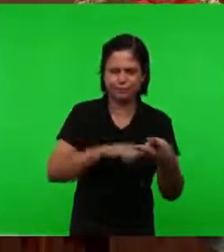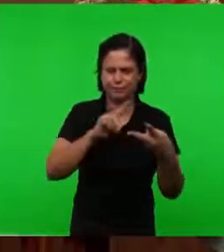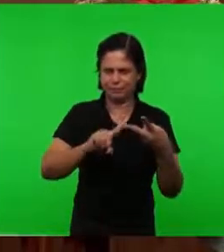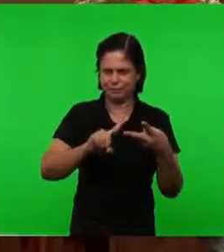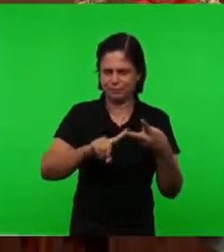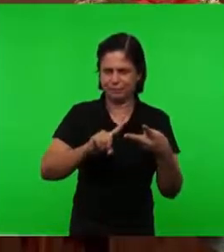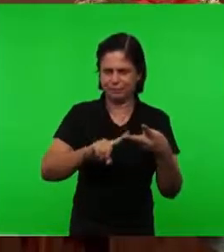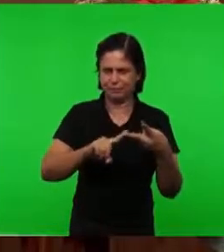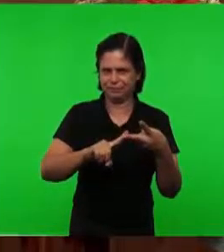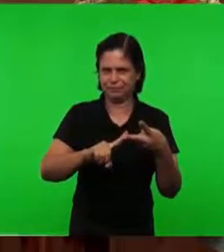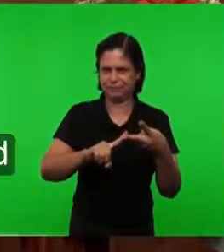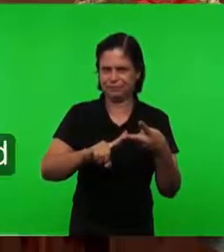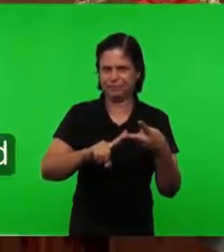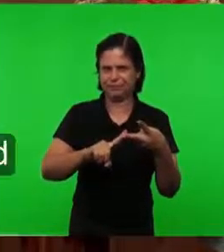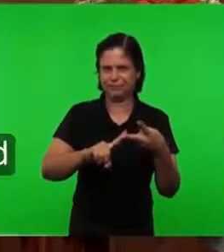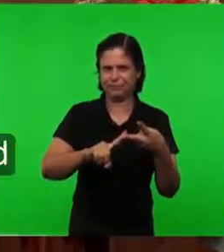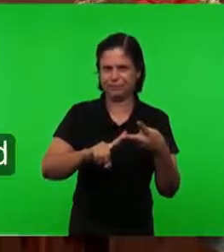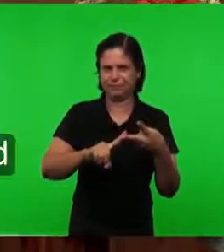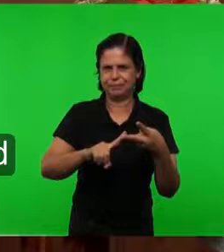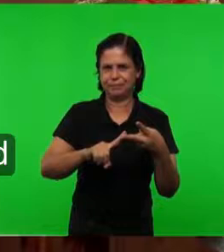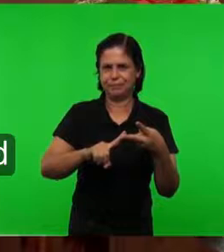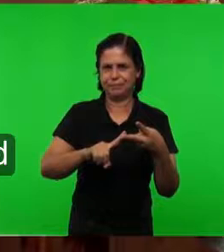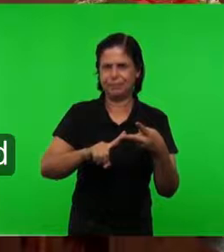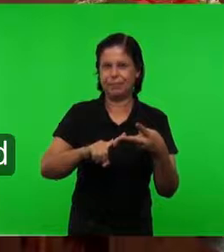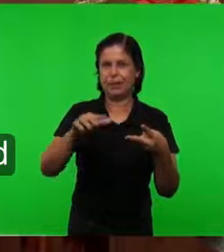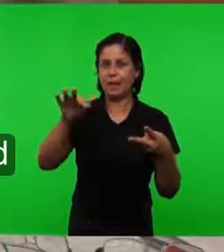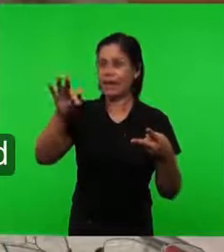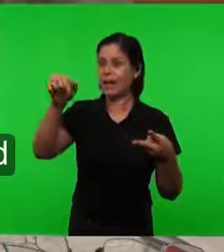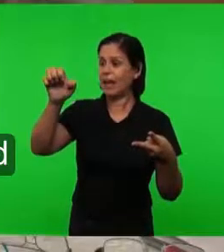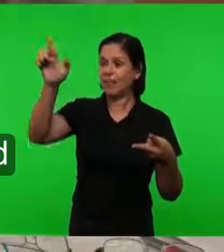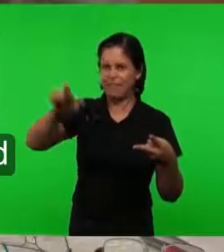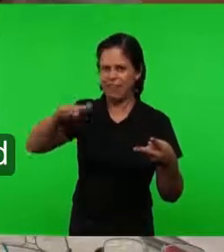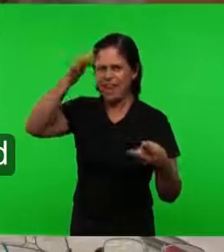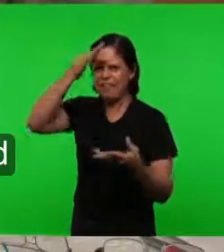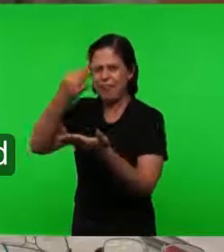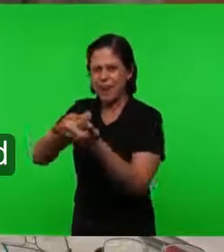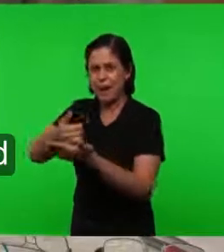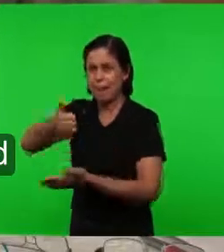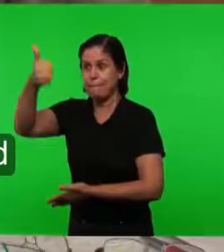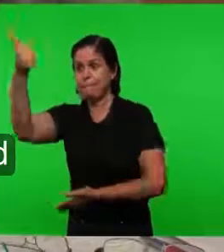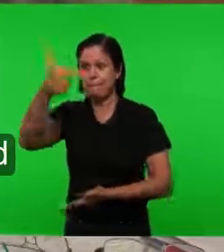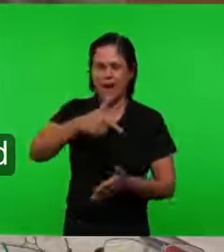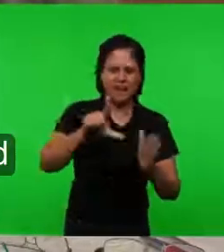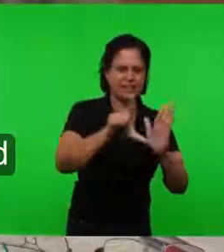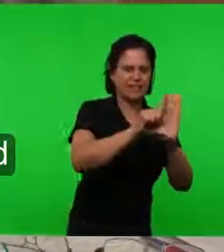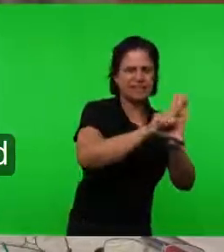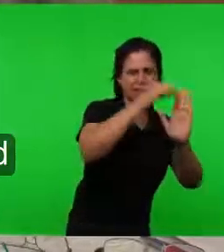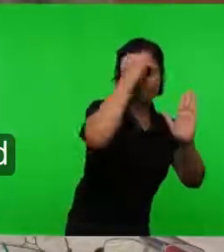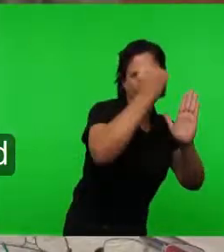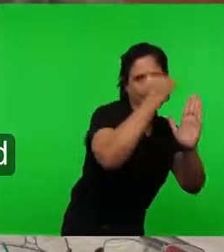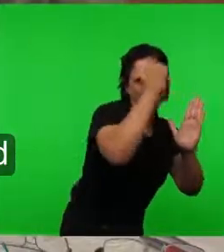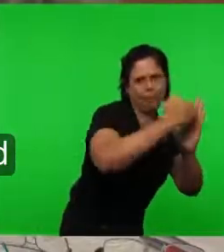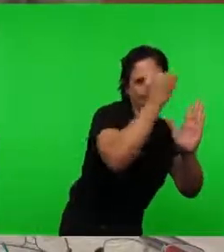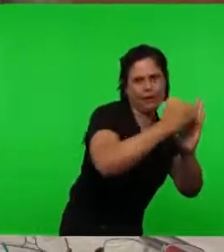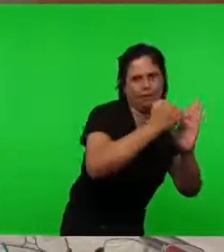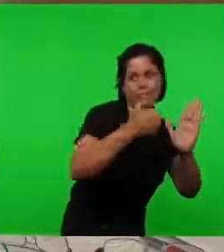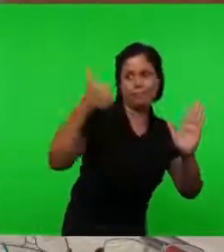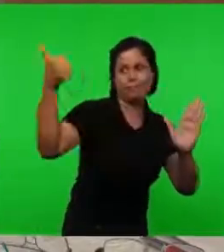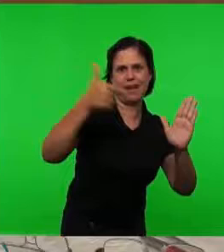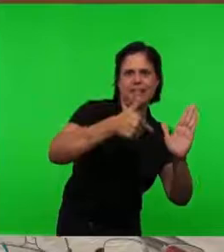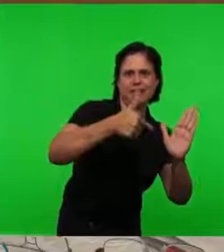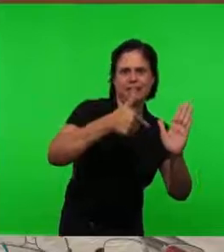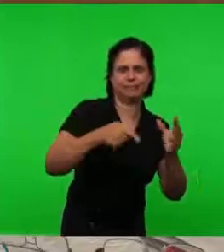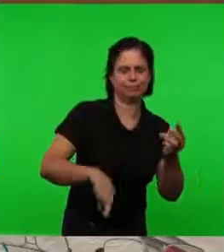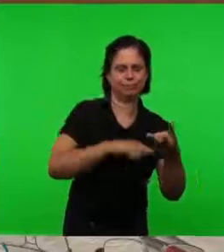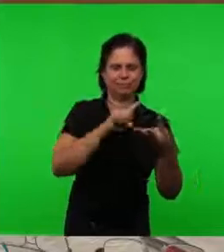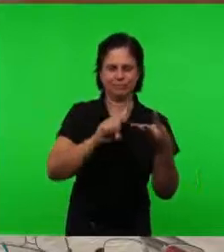Agora Nós vamos Aqui A supremacia Da fé Pelas obras O terceiro